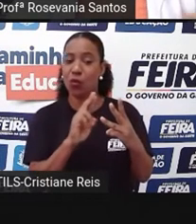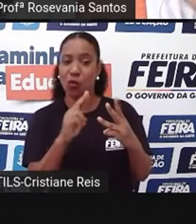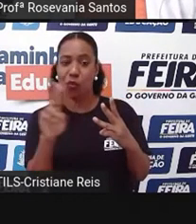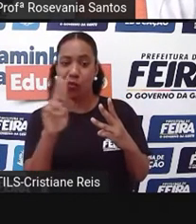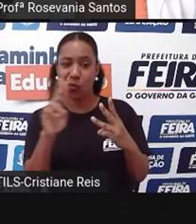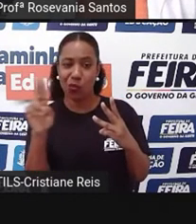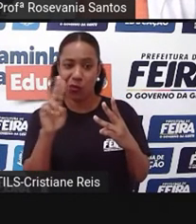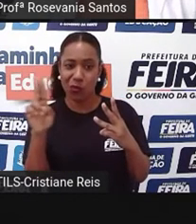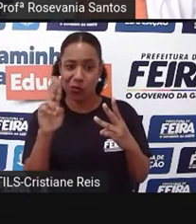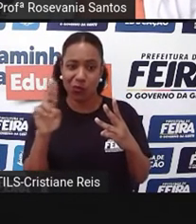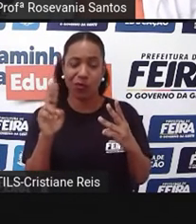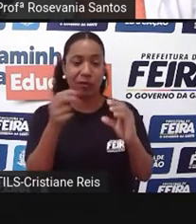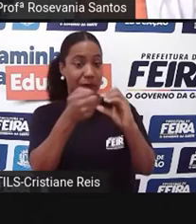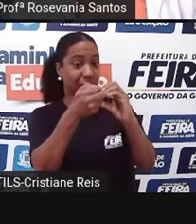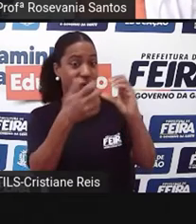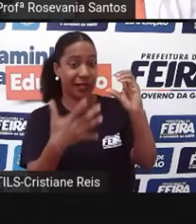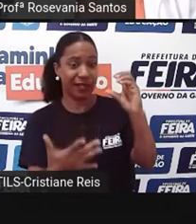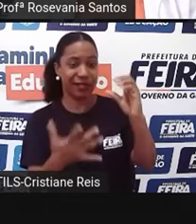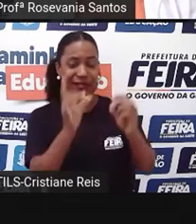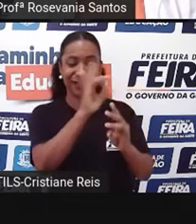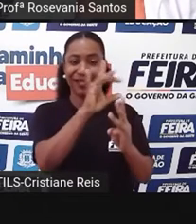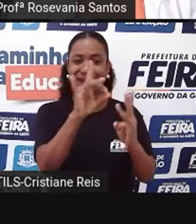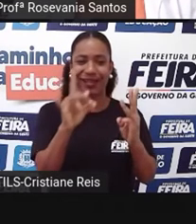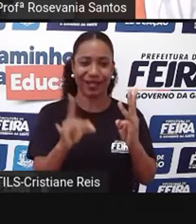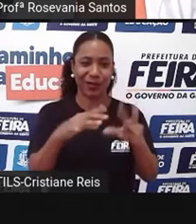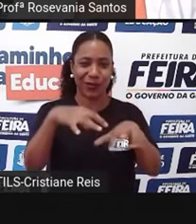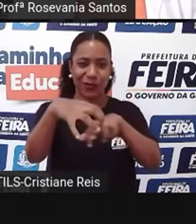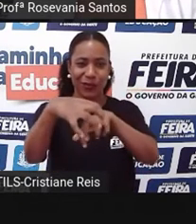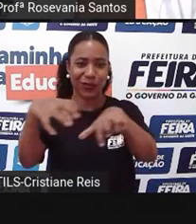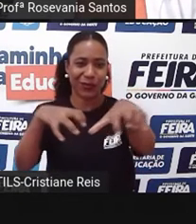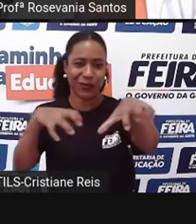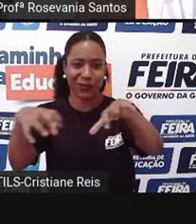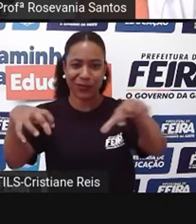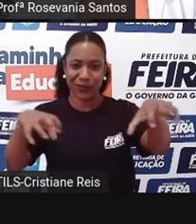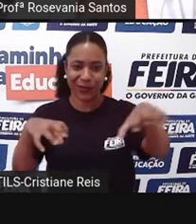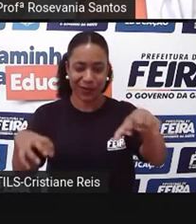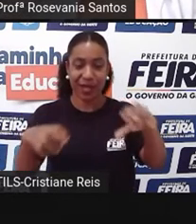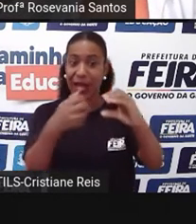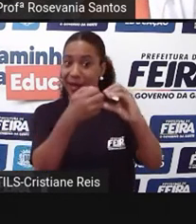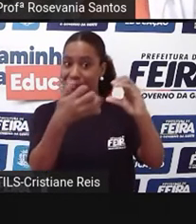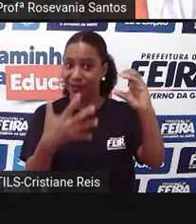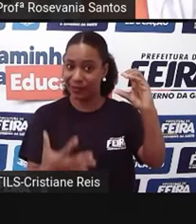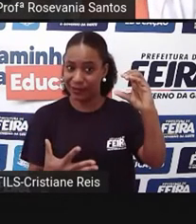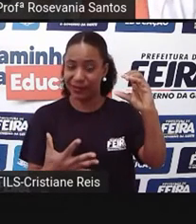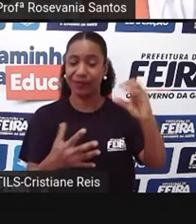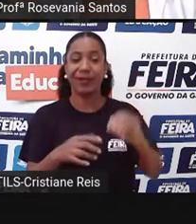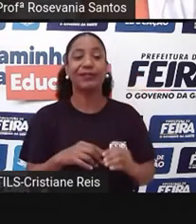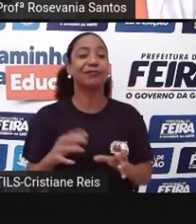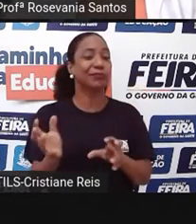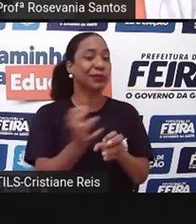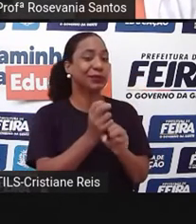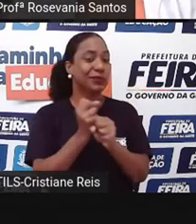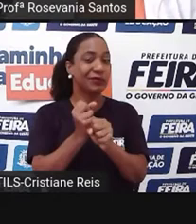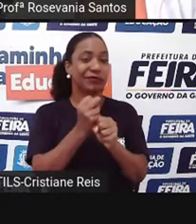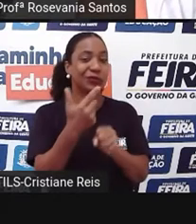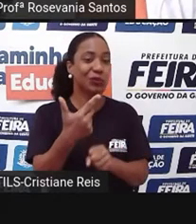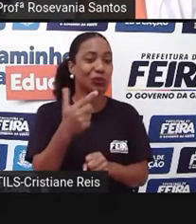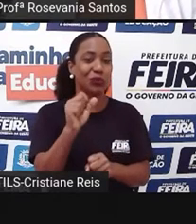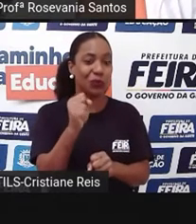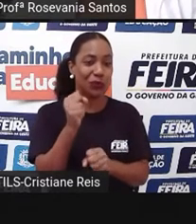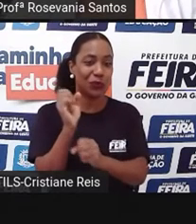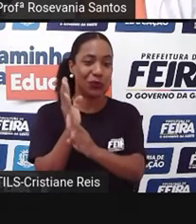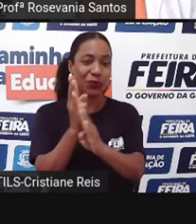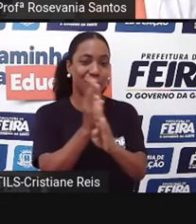de acordo com a característica, né, morfológica do lugar. Mas a gente aqui agora passou a ter também, né,